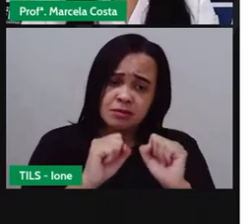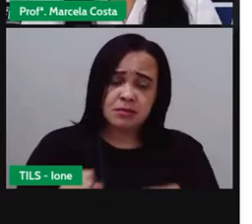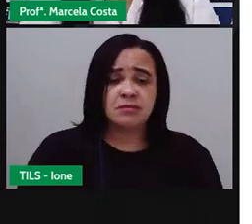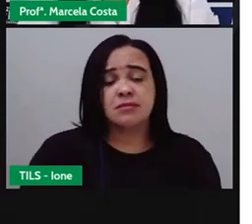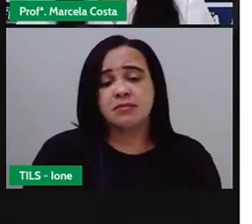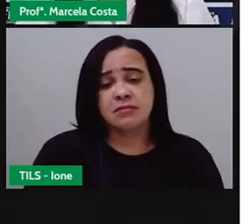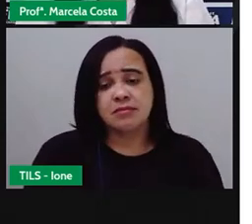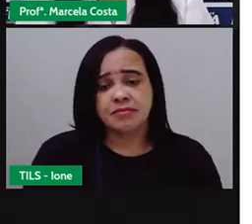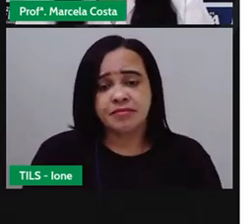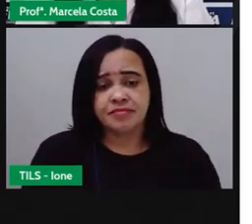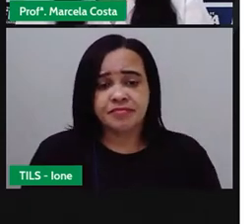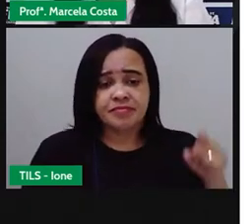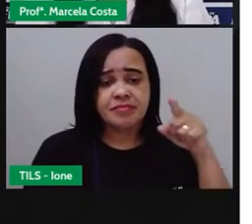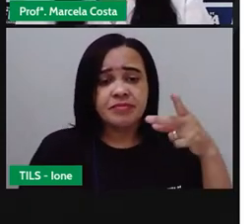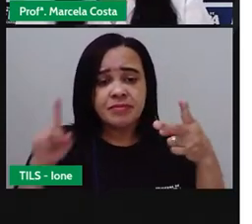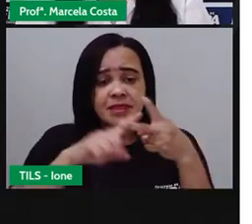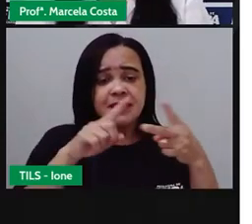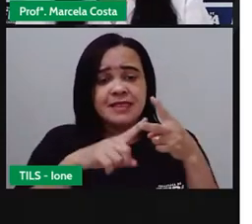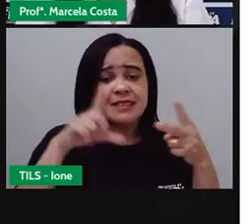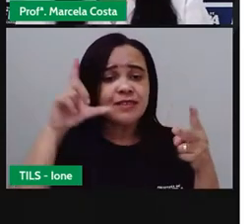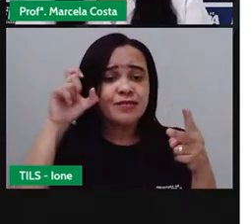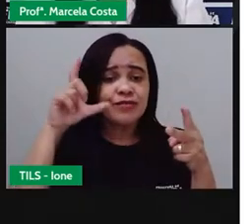Observem essa outra imagem.